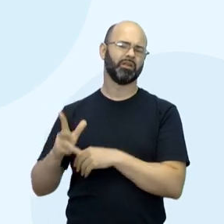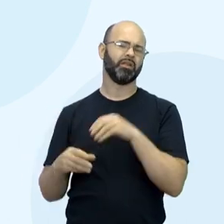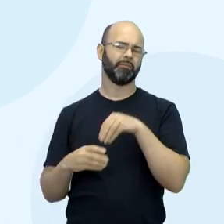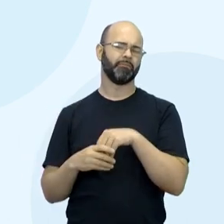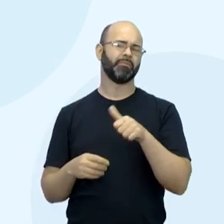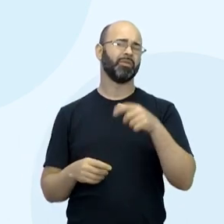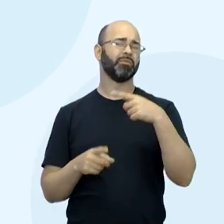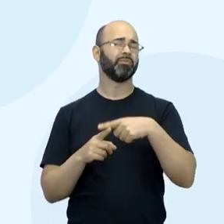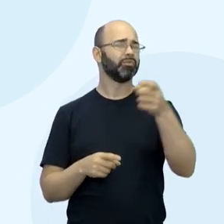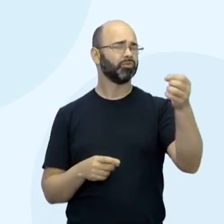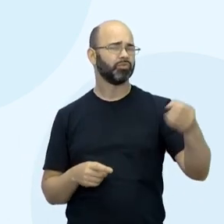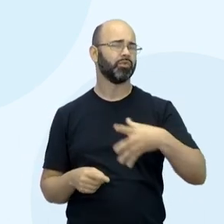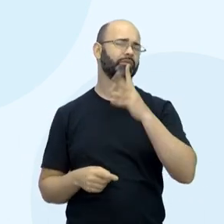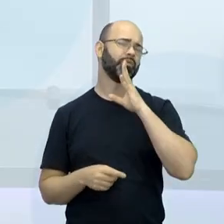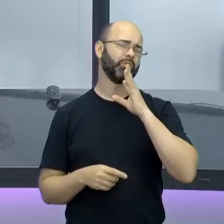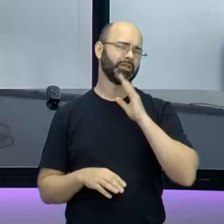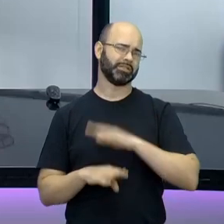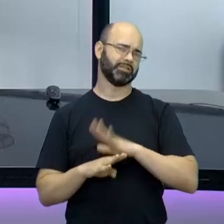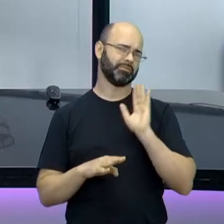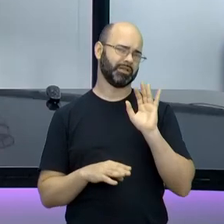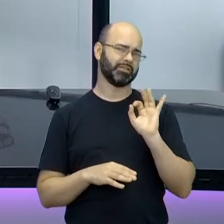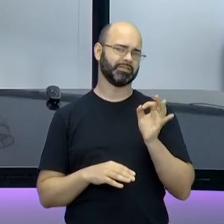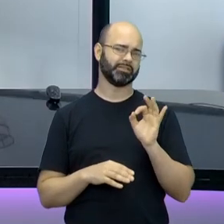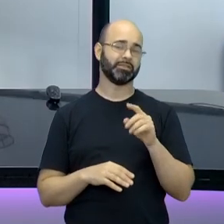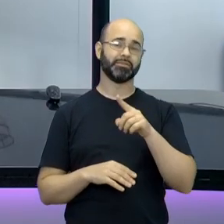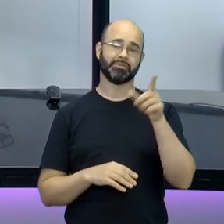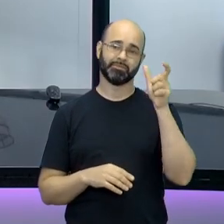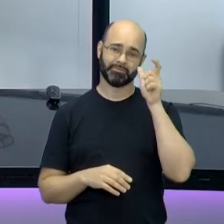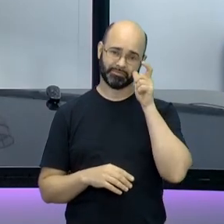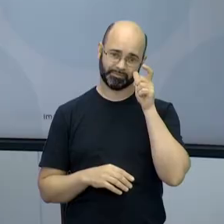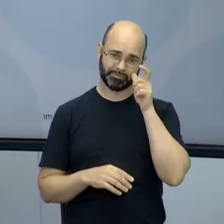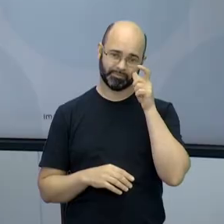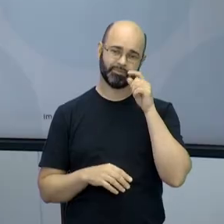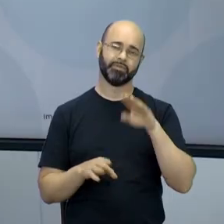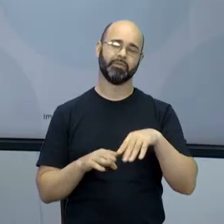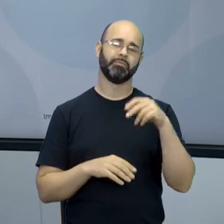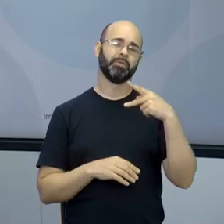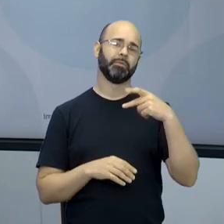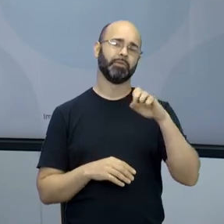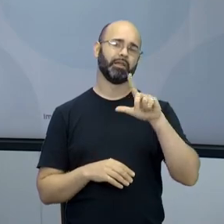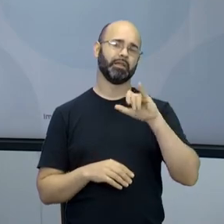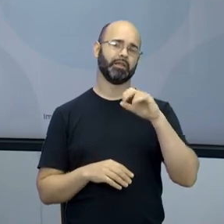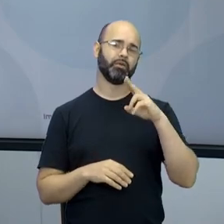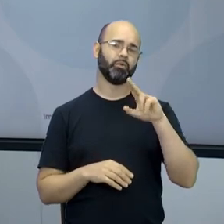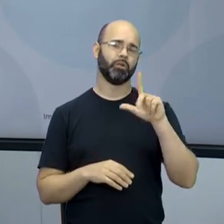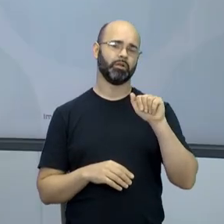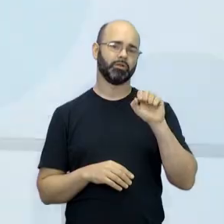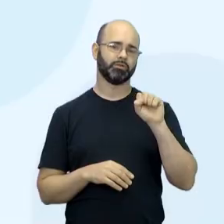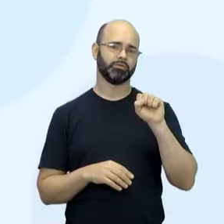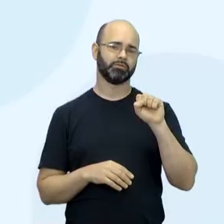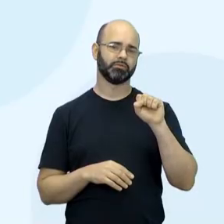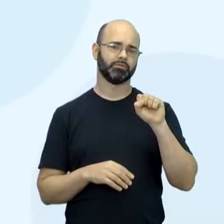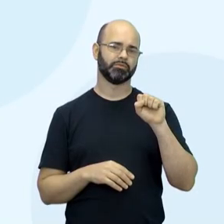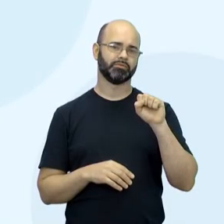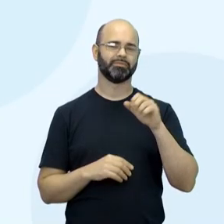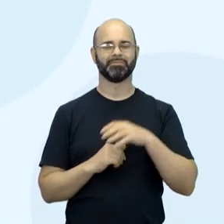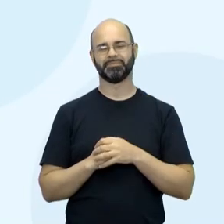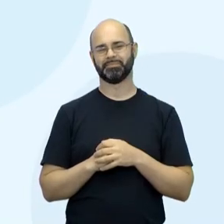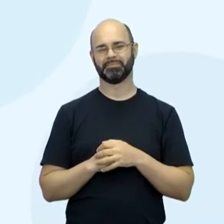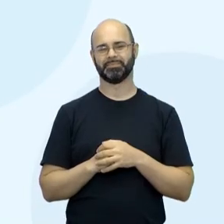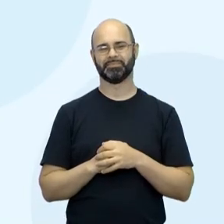dar uma inovada e conhecer mais, né? Exato. Assistam a uma das películas acrescentadas ao acervo. Gostei? Eu falei película, hein? Película.